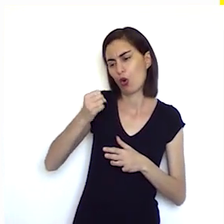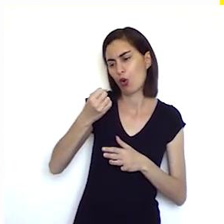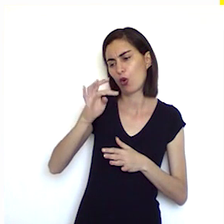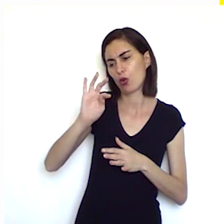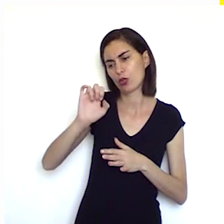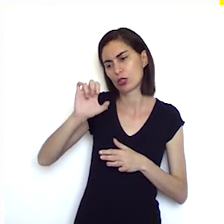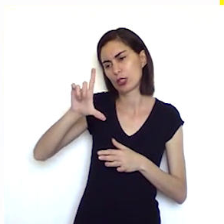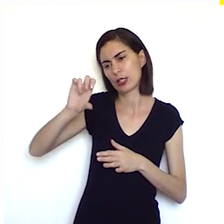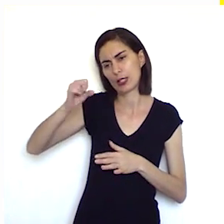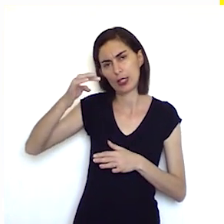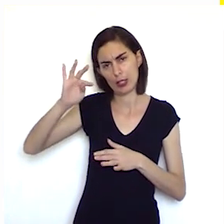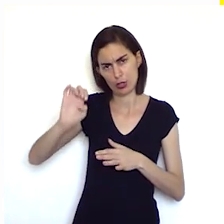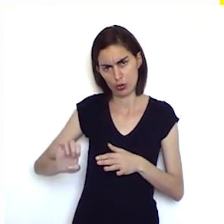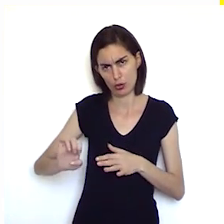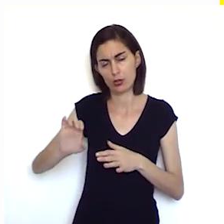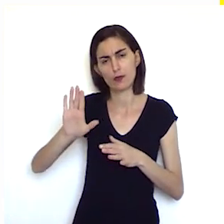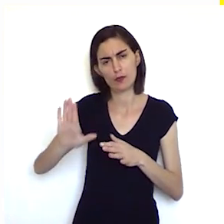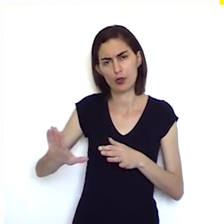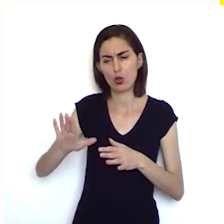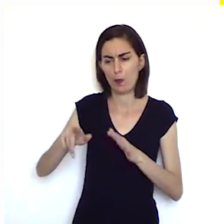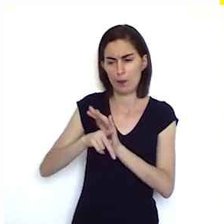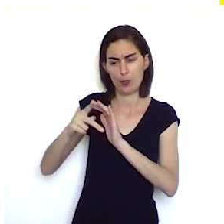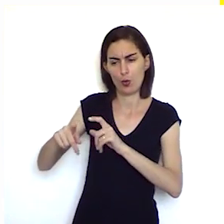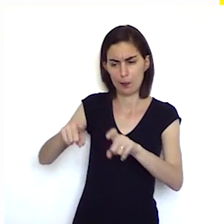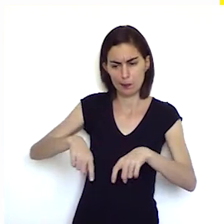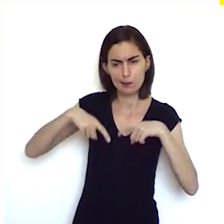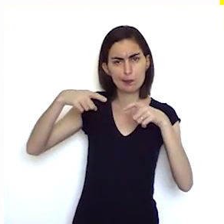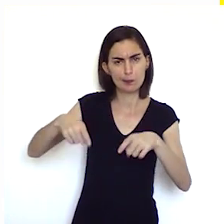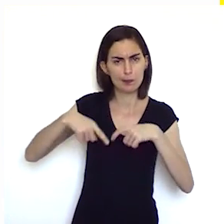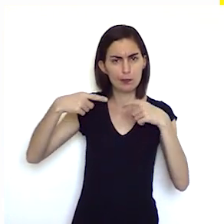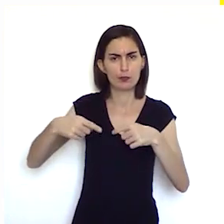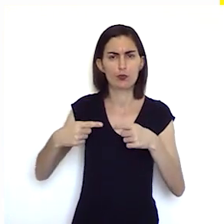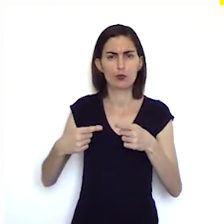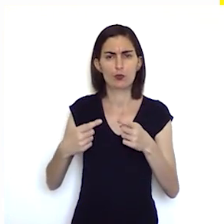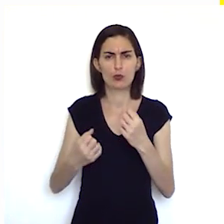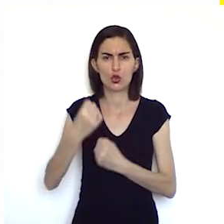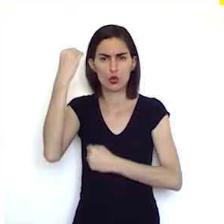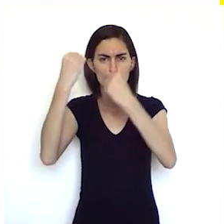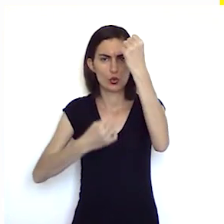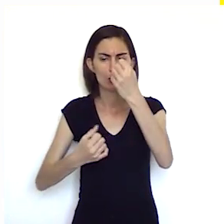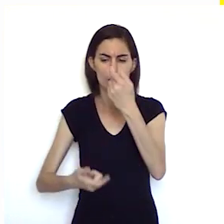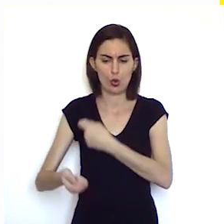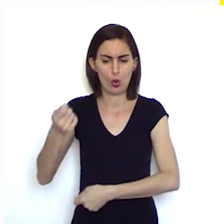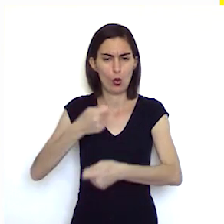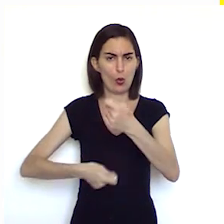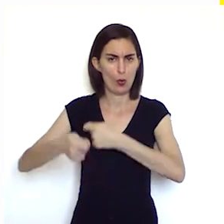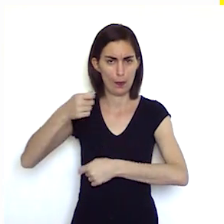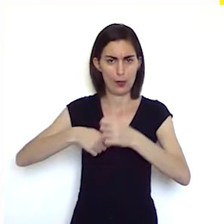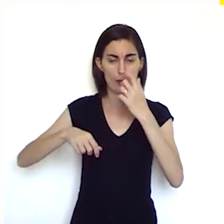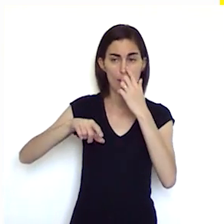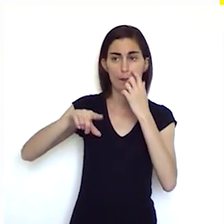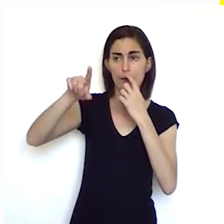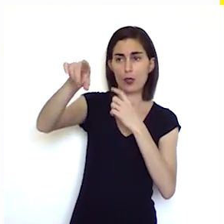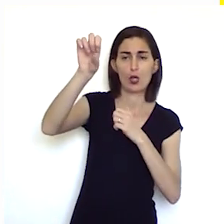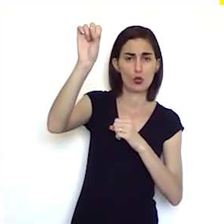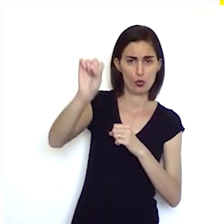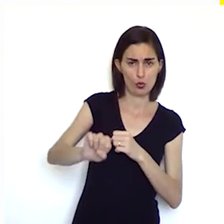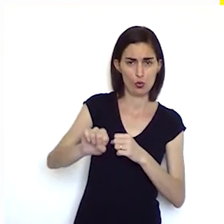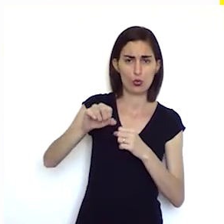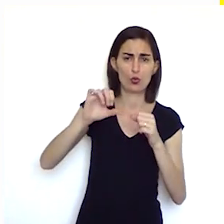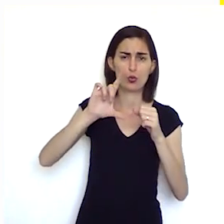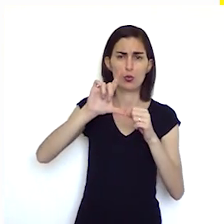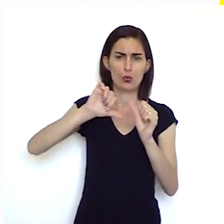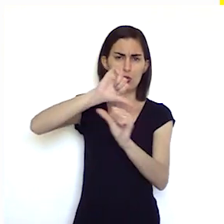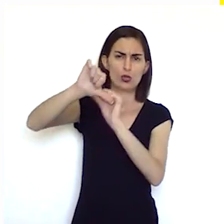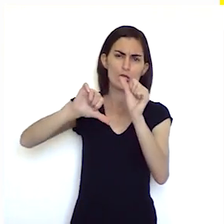criaram um sistema de desenvolvimento interno com a agricultura, indústria e comércio. As que se estabeleceram ao sul, em climas